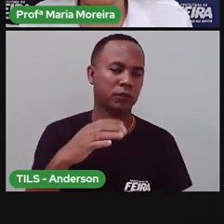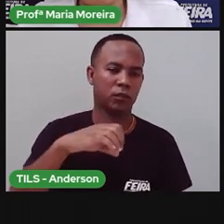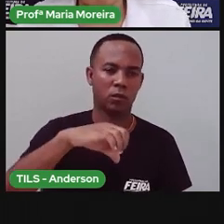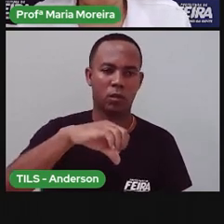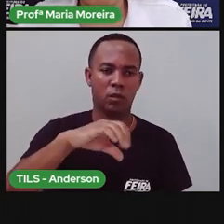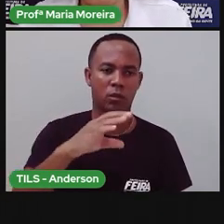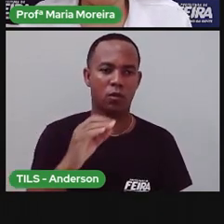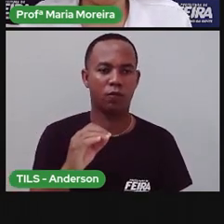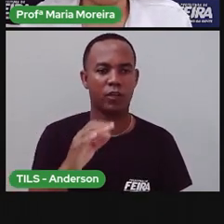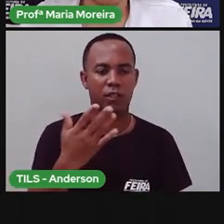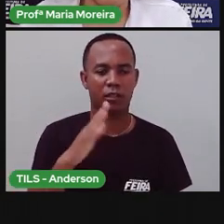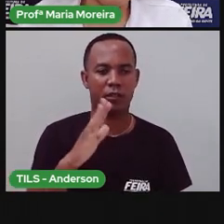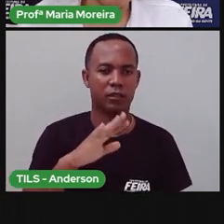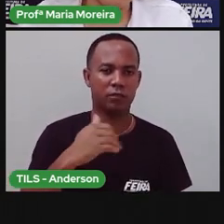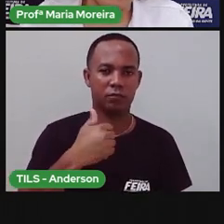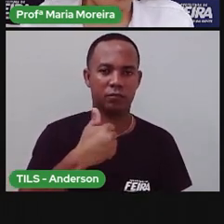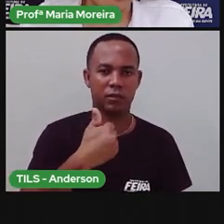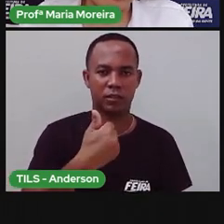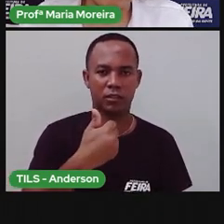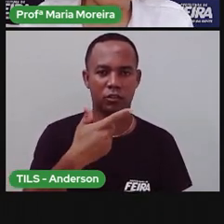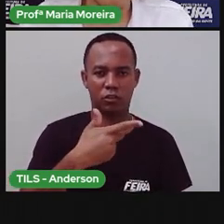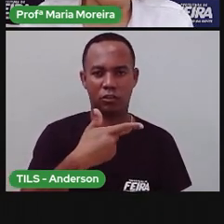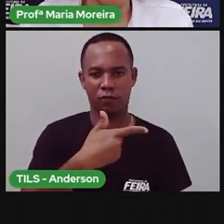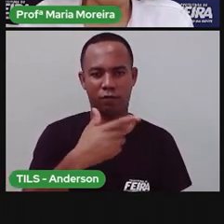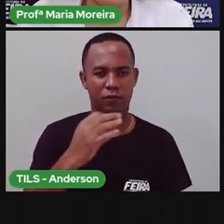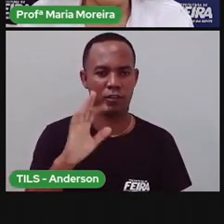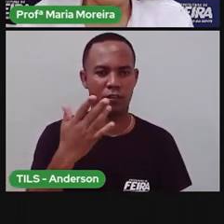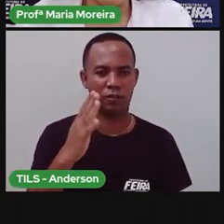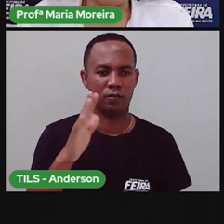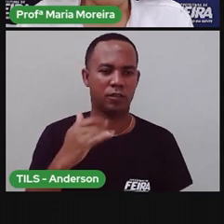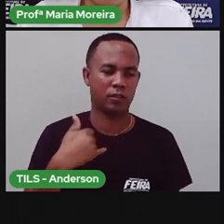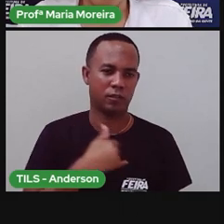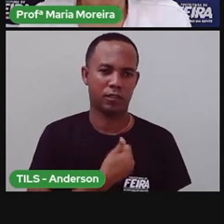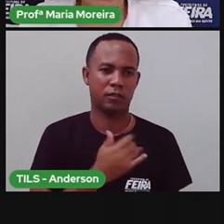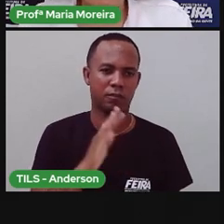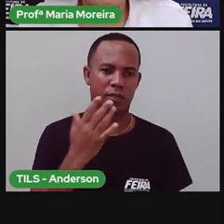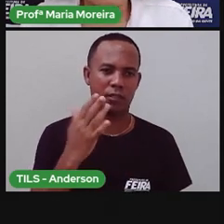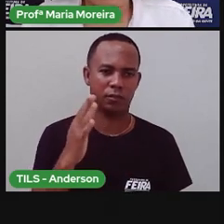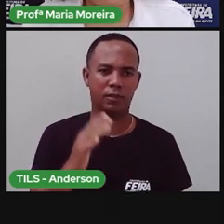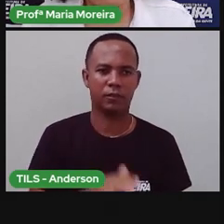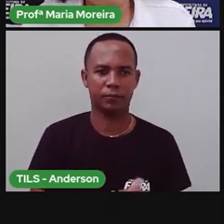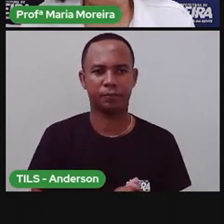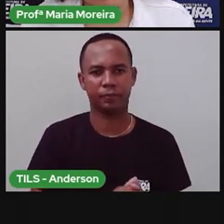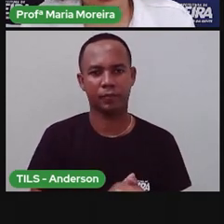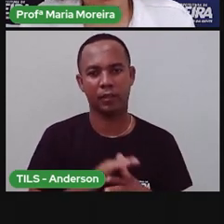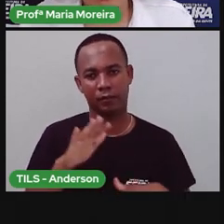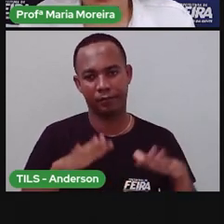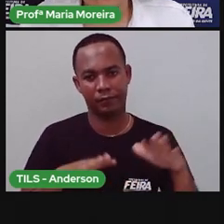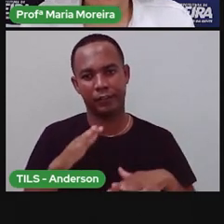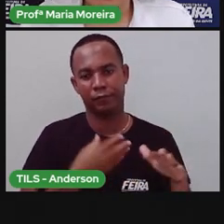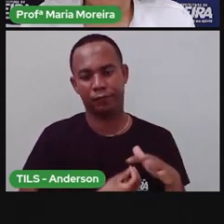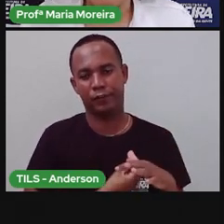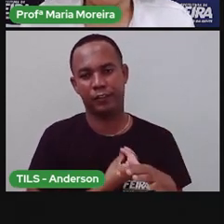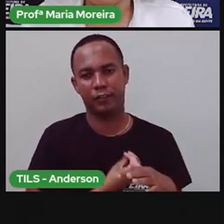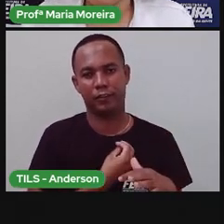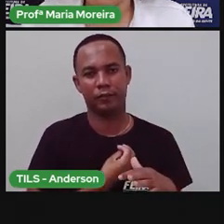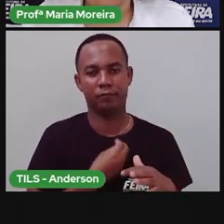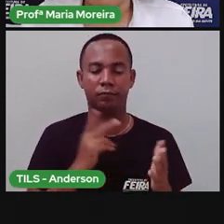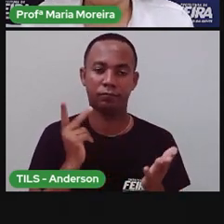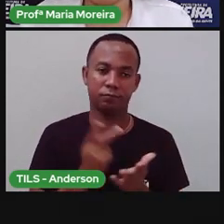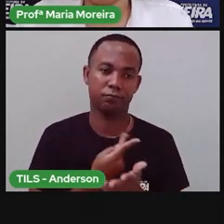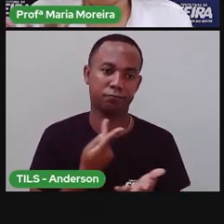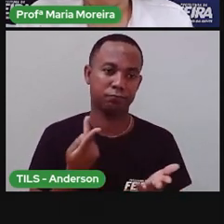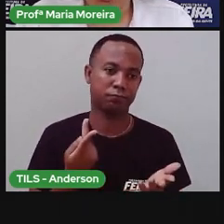e 120 anos. Mas várias coisas podem acontecer com o ser humano que interrompa, né? A vida. Acidentes,